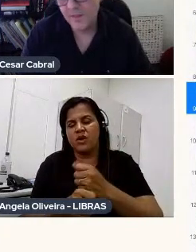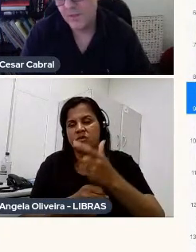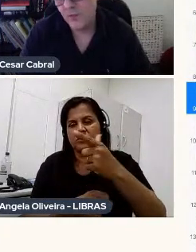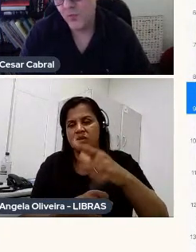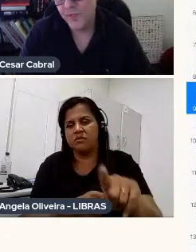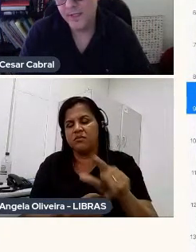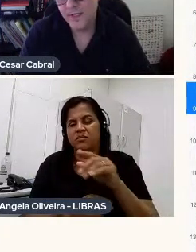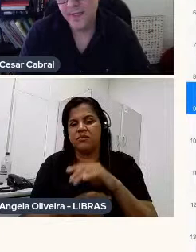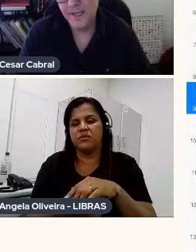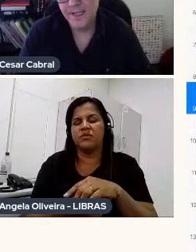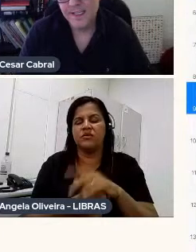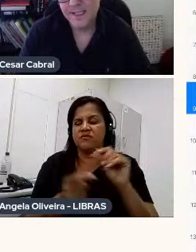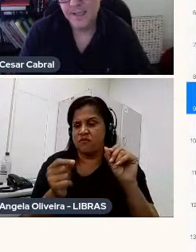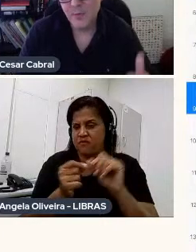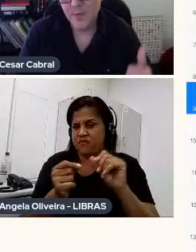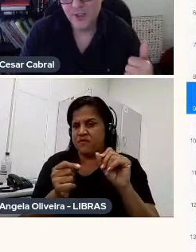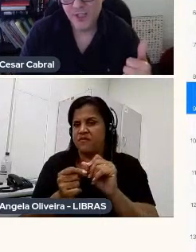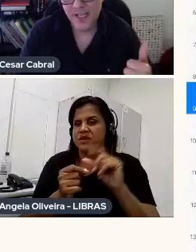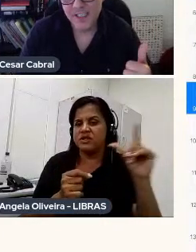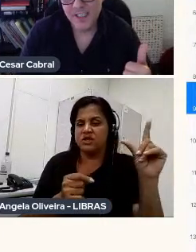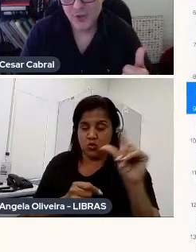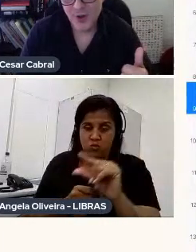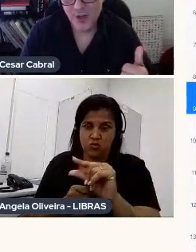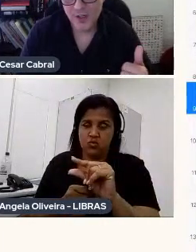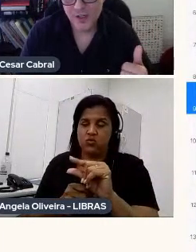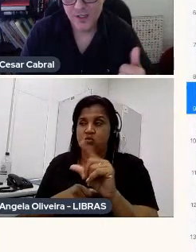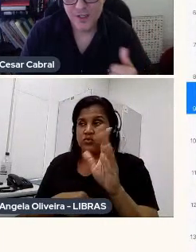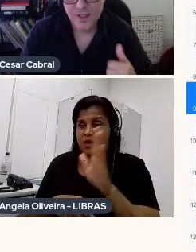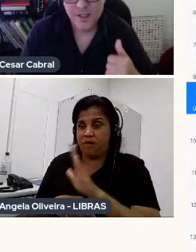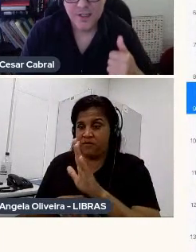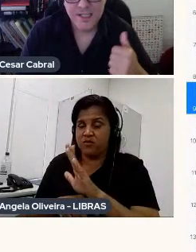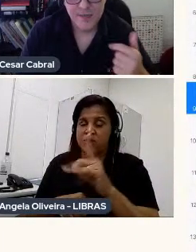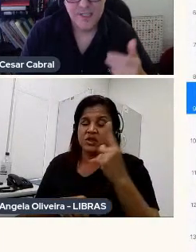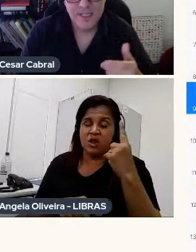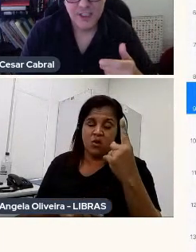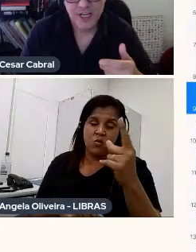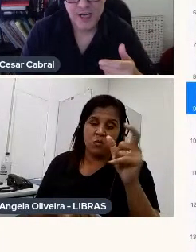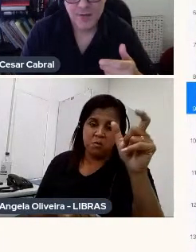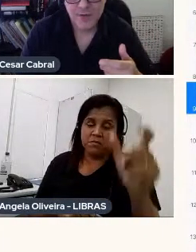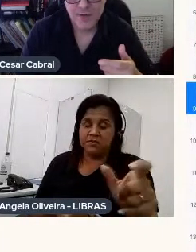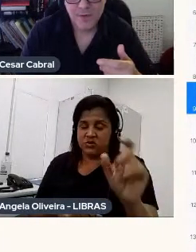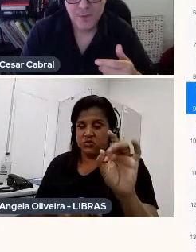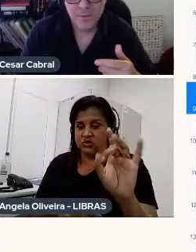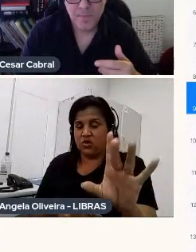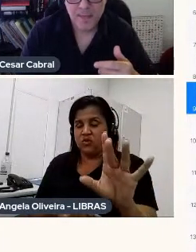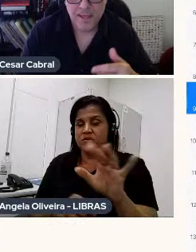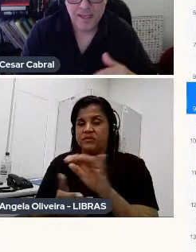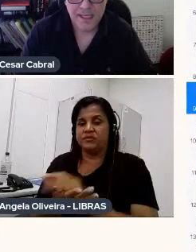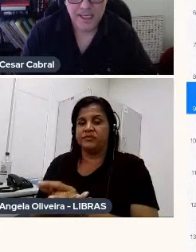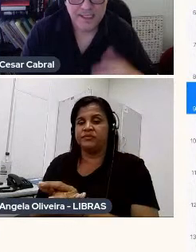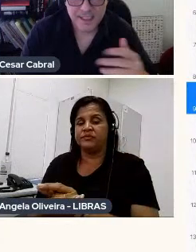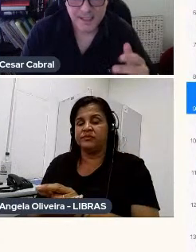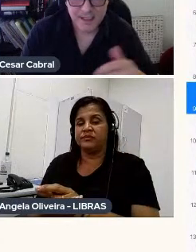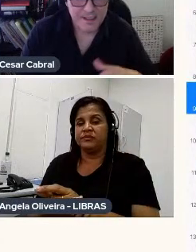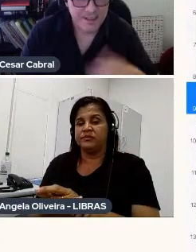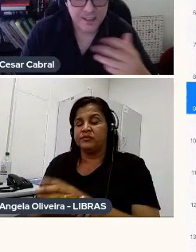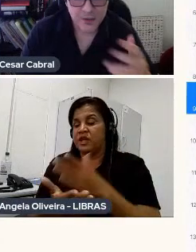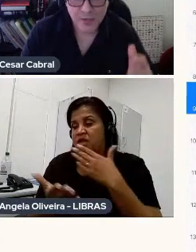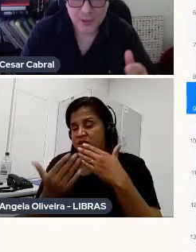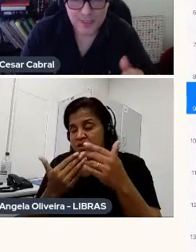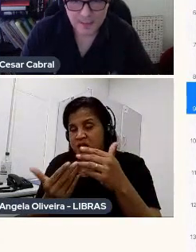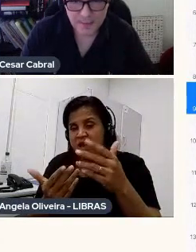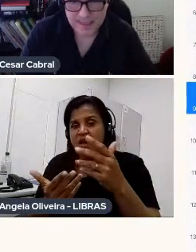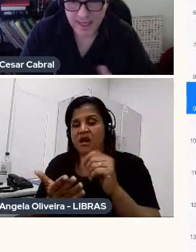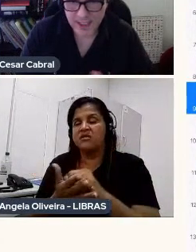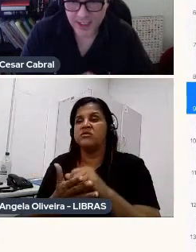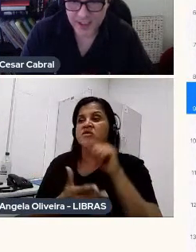assim, falei, eu vou fazer um curta, que tenha um personagem só, que não tenha diálogo, e que ele esteja, esteja